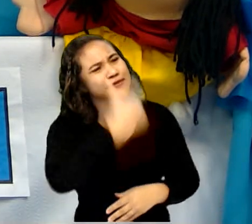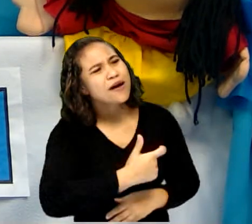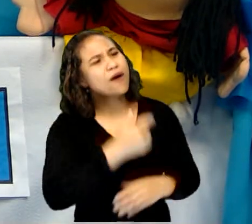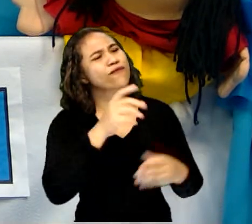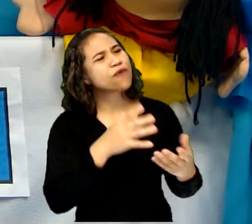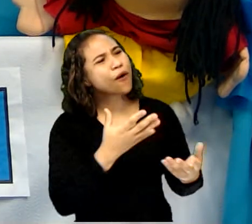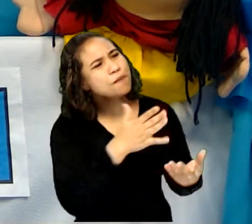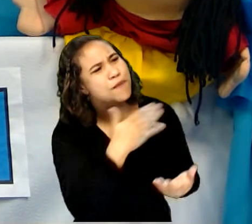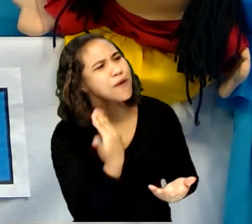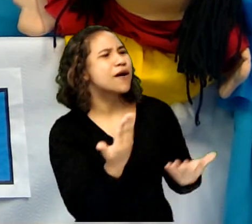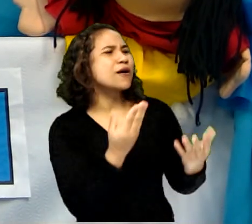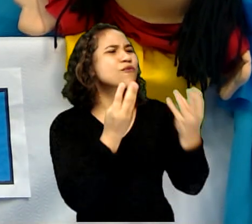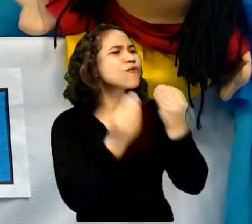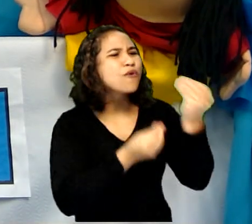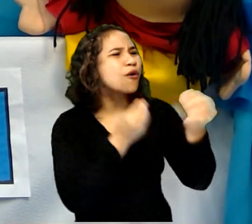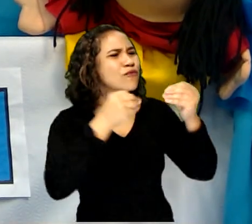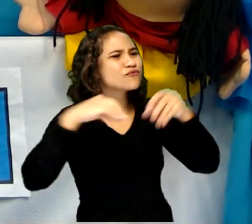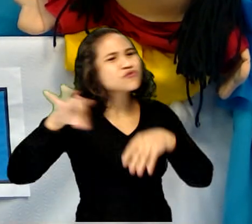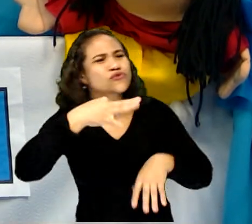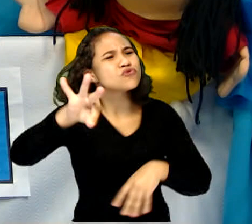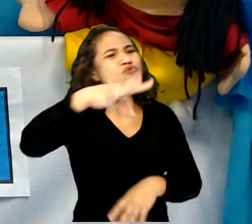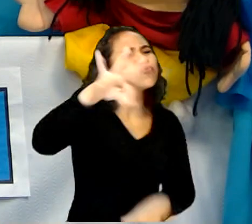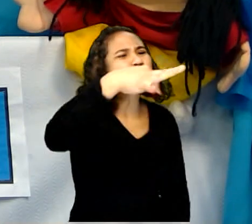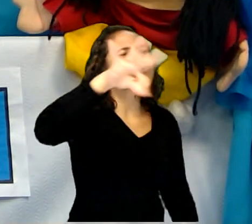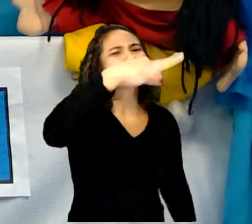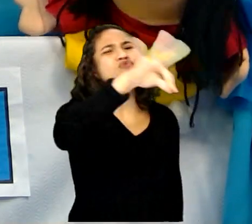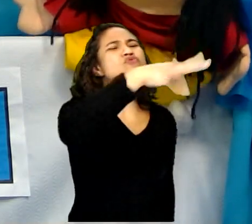embora daqui! Tchau, pessoal!